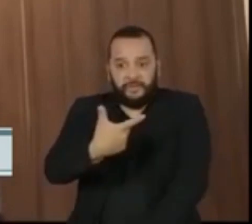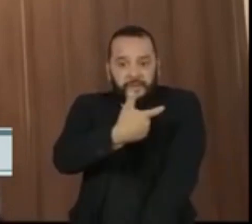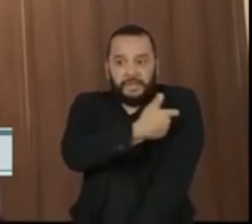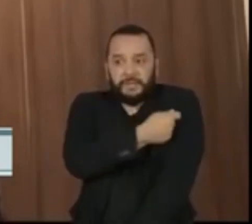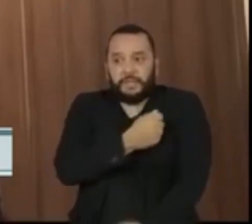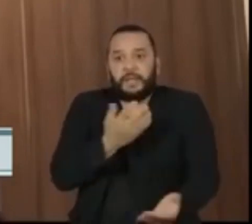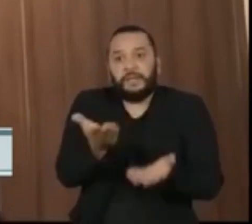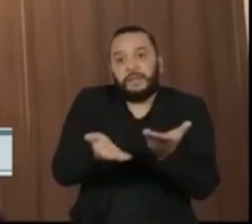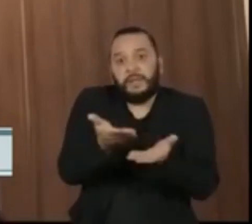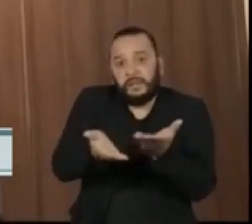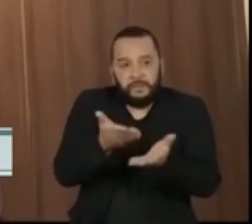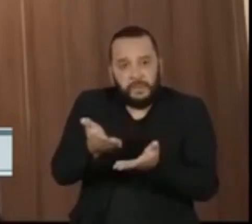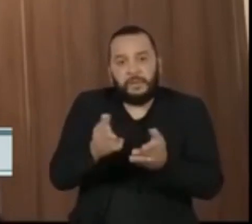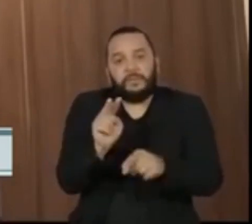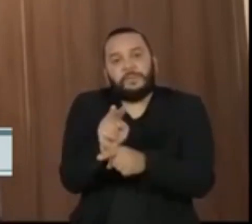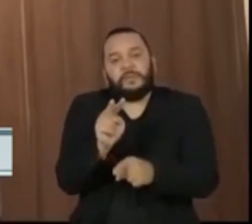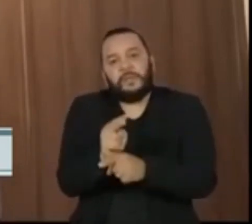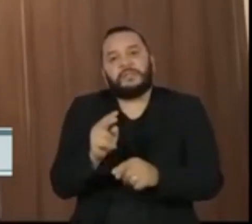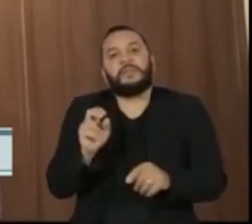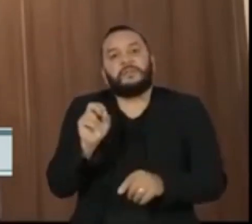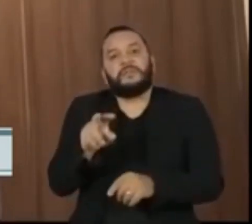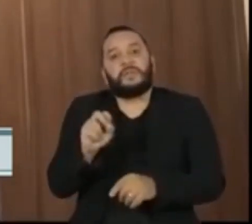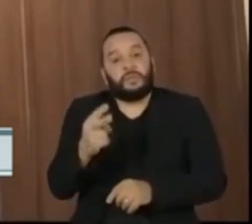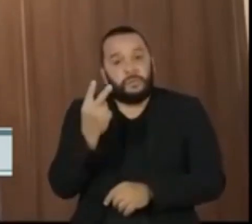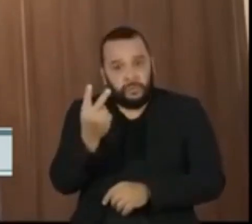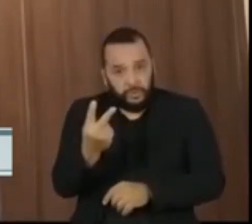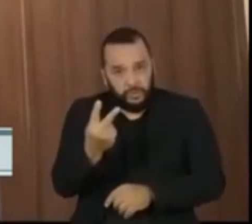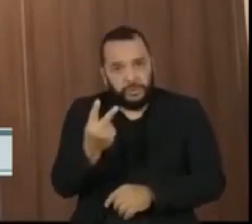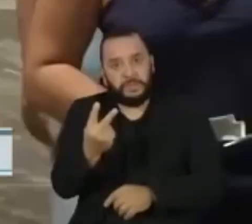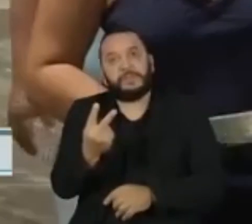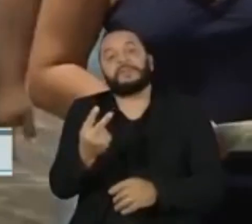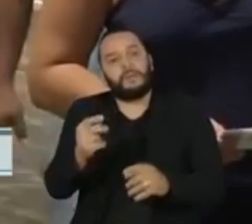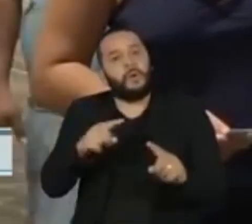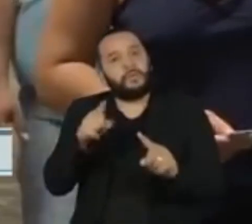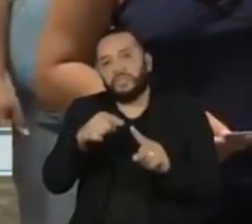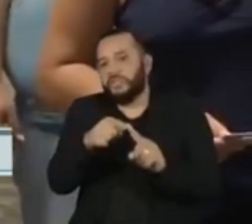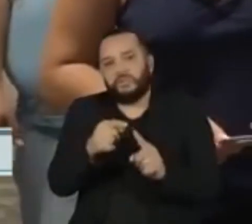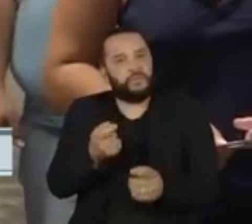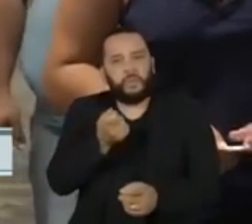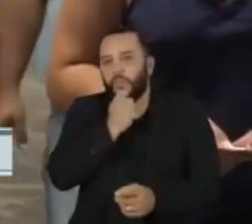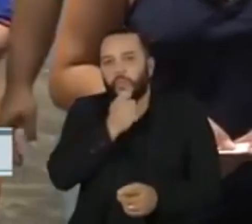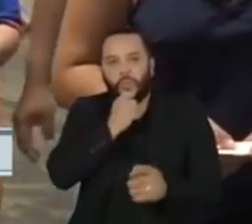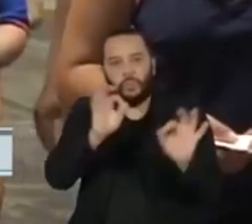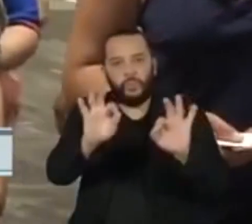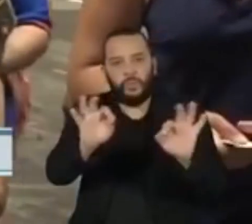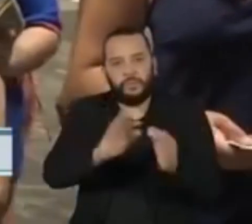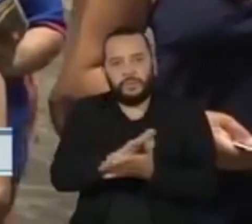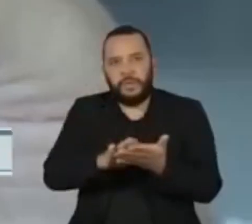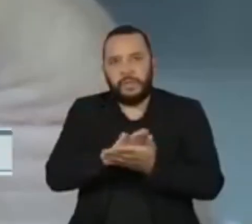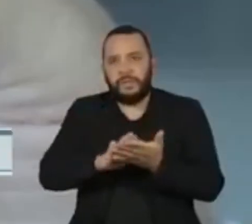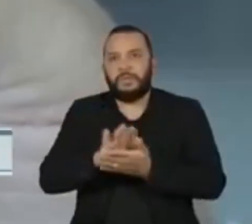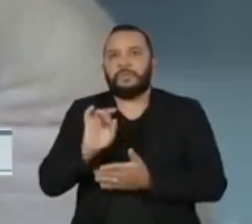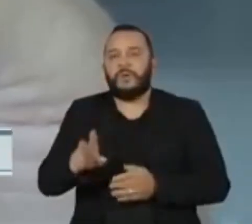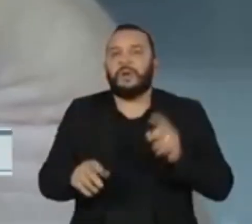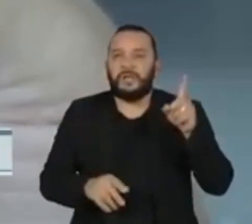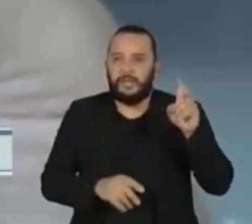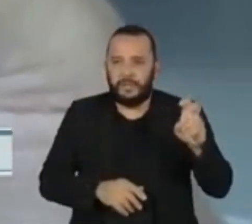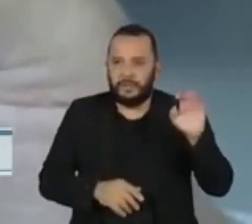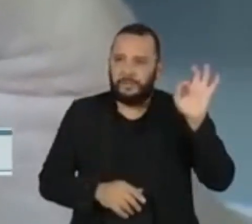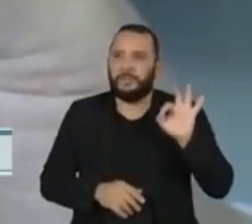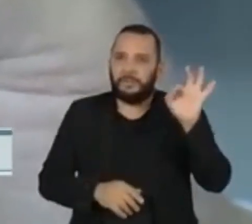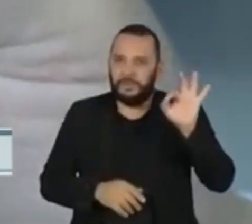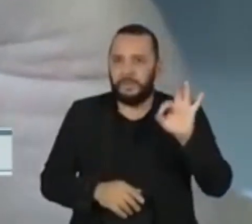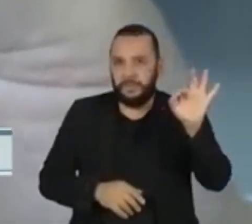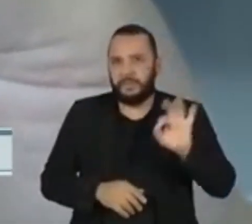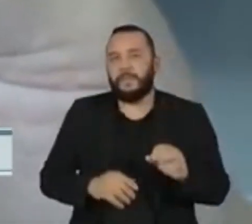metas estipuladas pelo Programa Nacional de Vacinação contra a Covid. Apenas 15% dos brasileiros receberam a dose